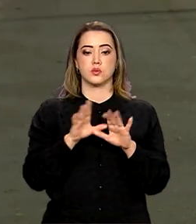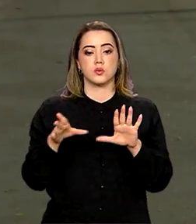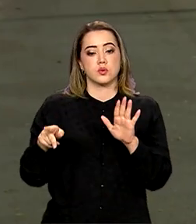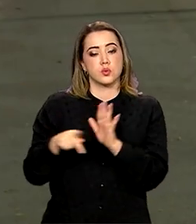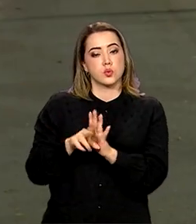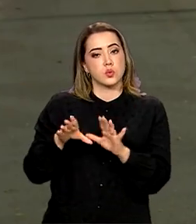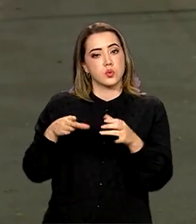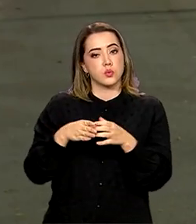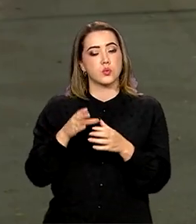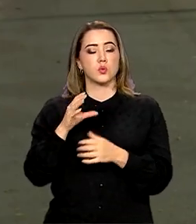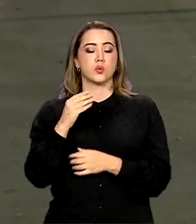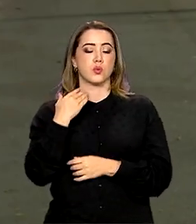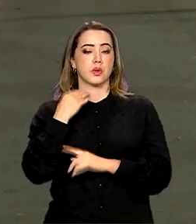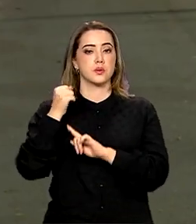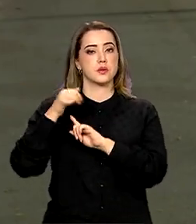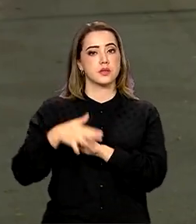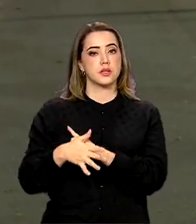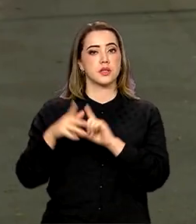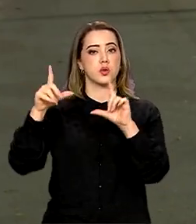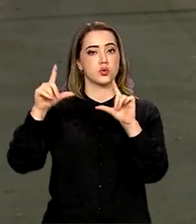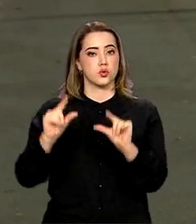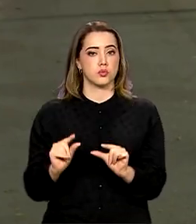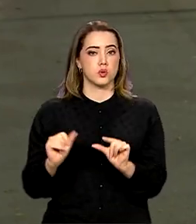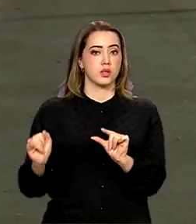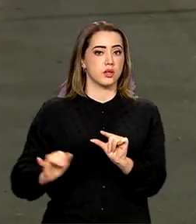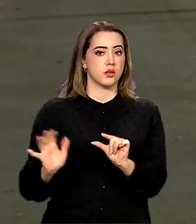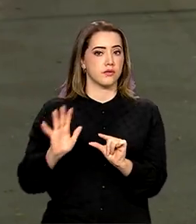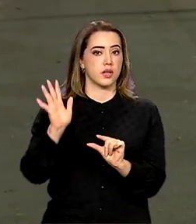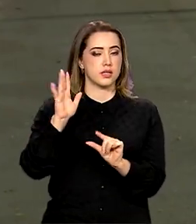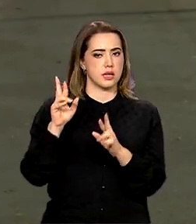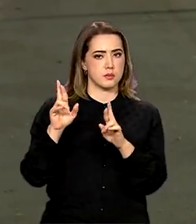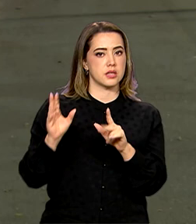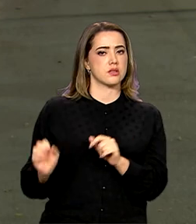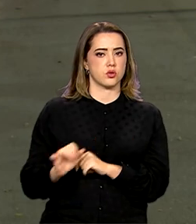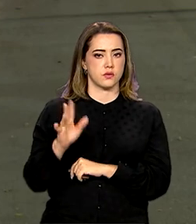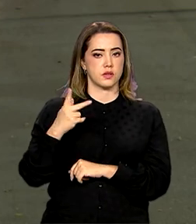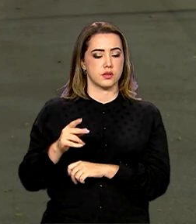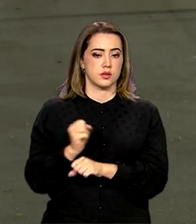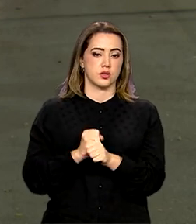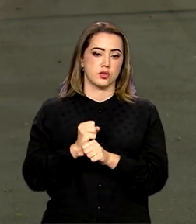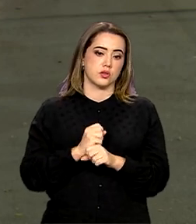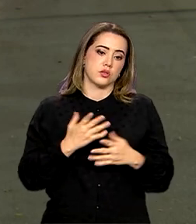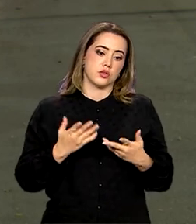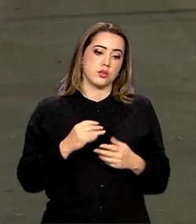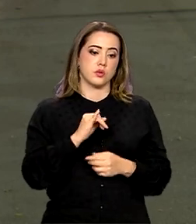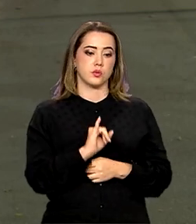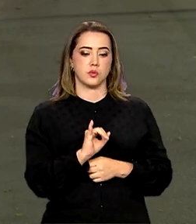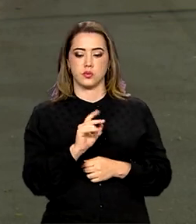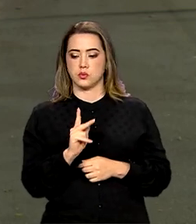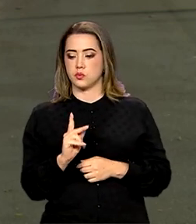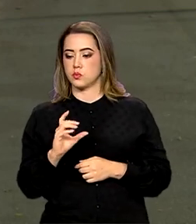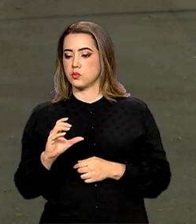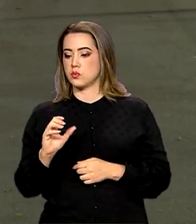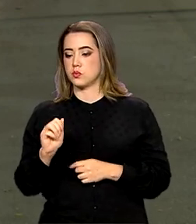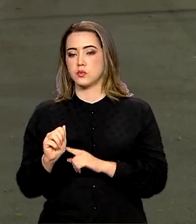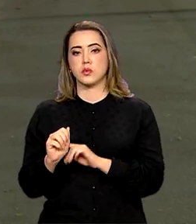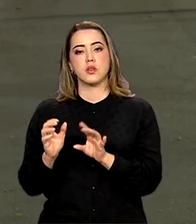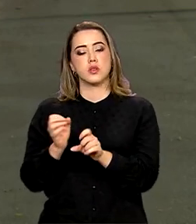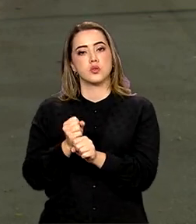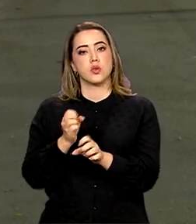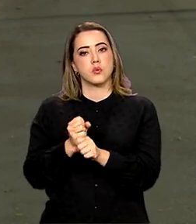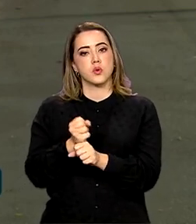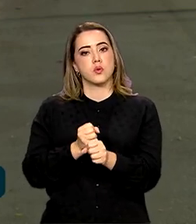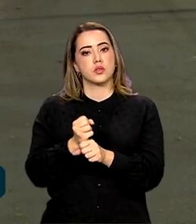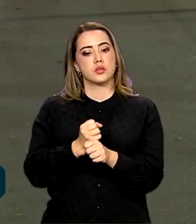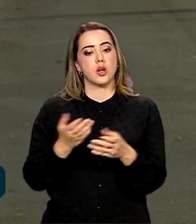Central revisaram para baixo a estimativa de inflação. Então, para este ano, a previsão é de que o IPCA, que mede a inflação oficial, feche o ano agora